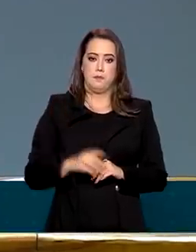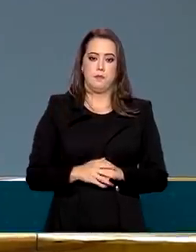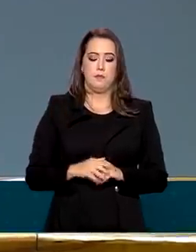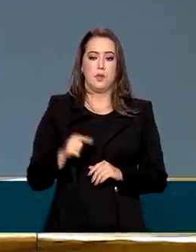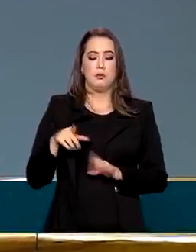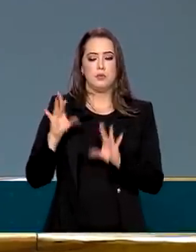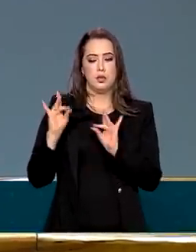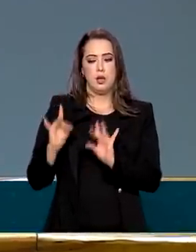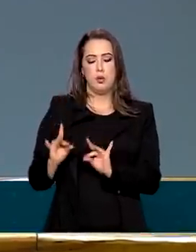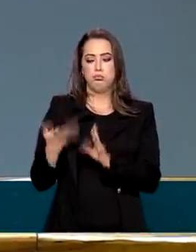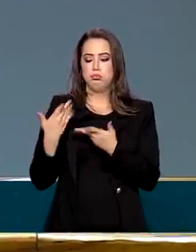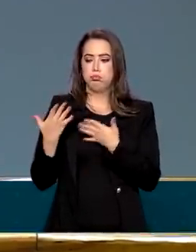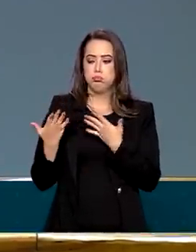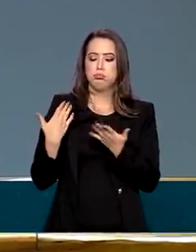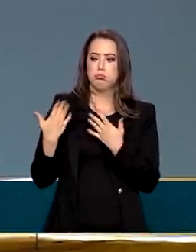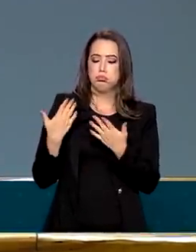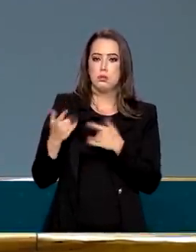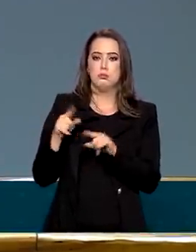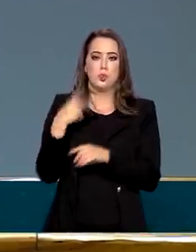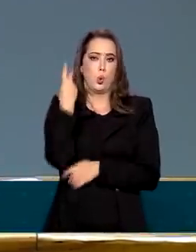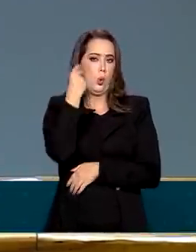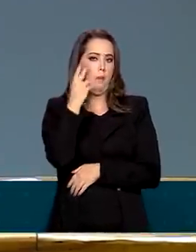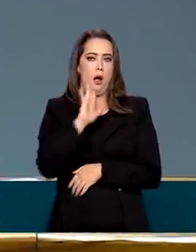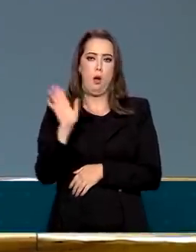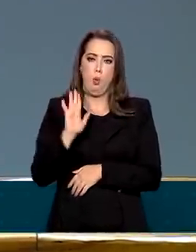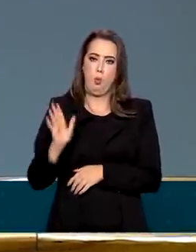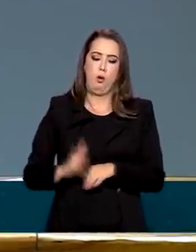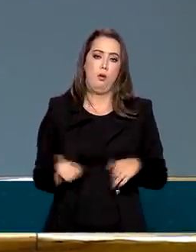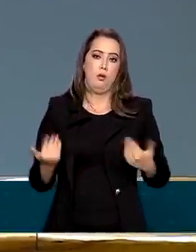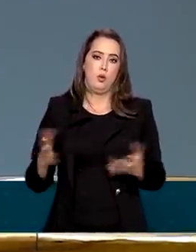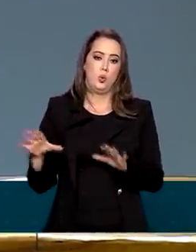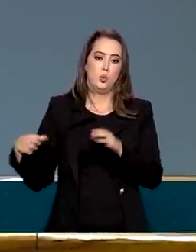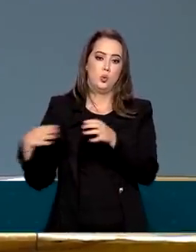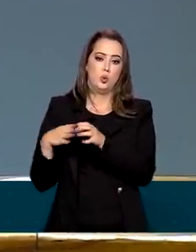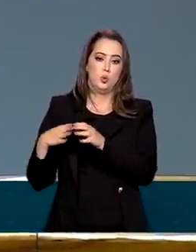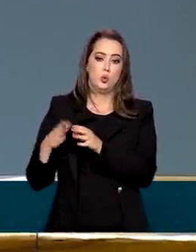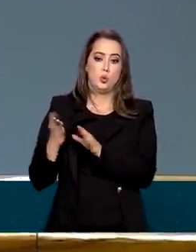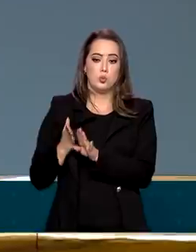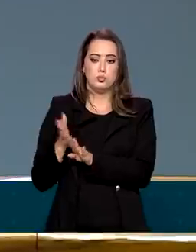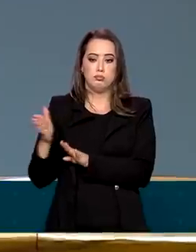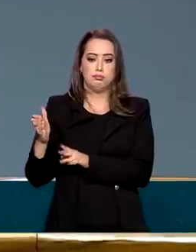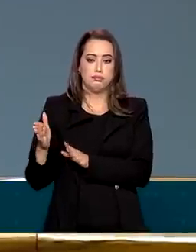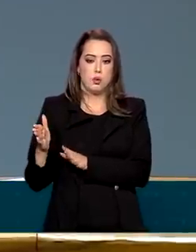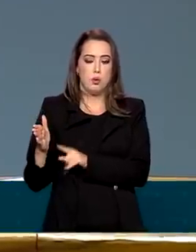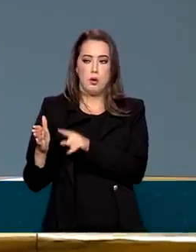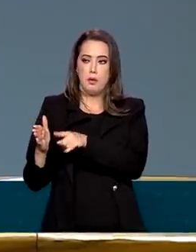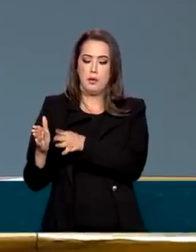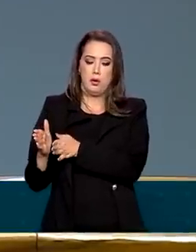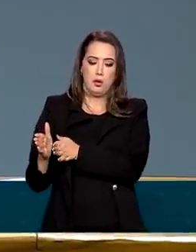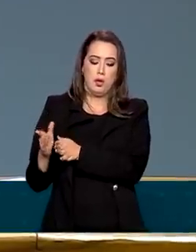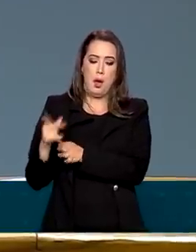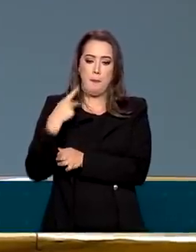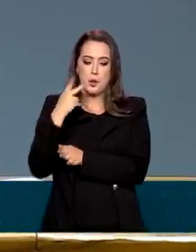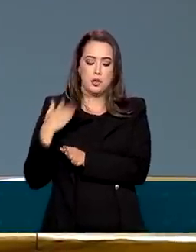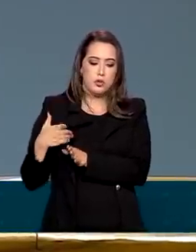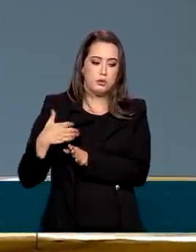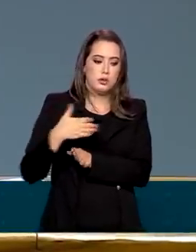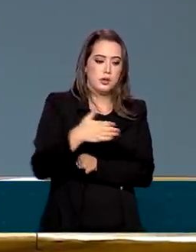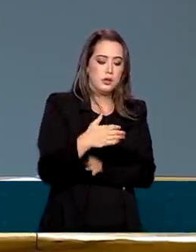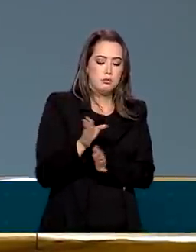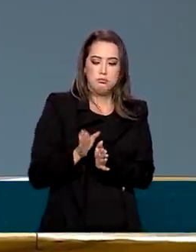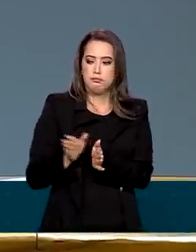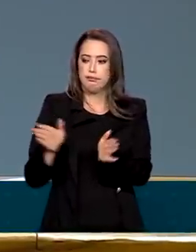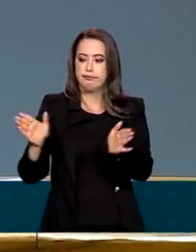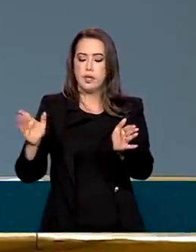Acontecendo isso, isso, isso, isso, natural. Equipe traça a linha aqui, política traça a linha lá. Como é que a gente